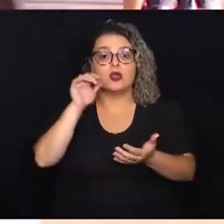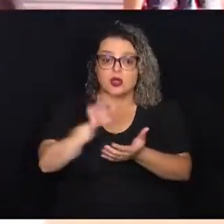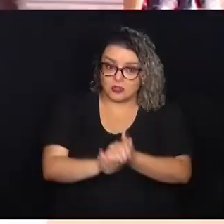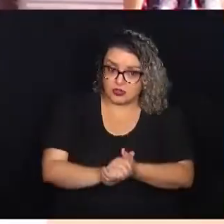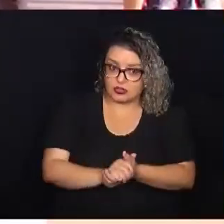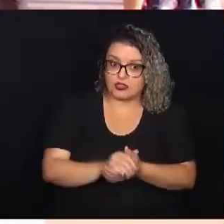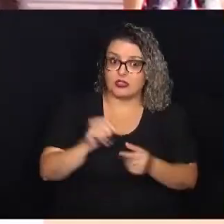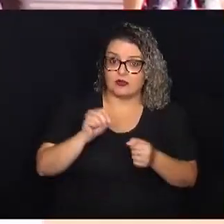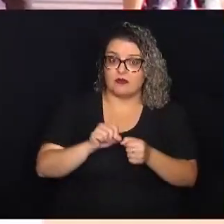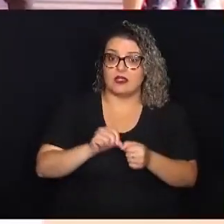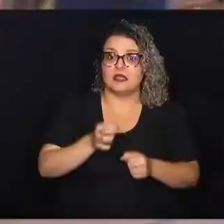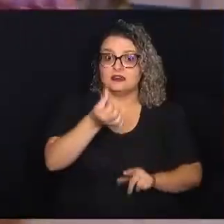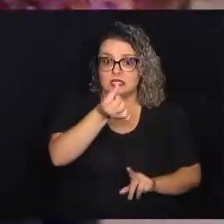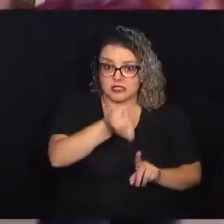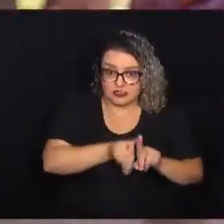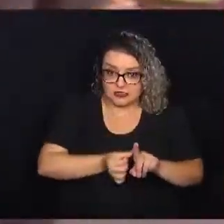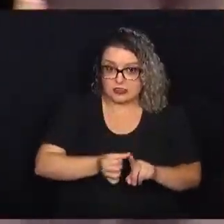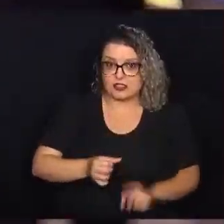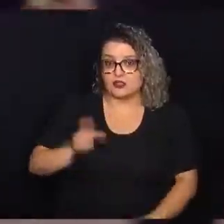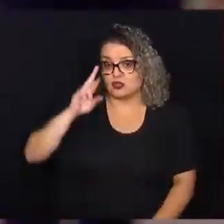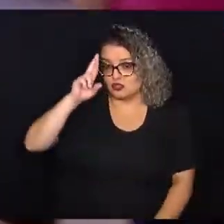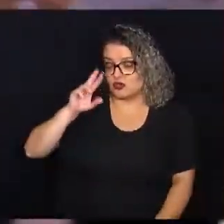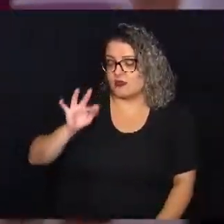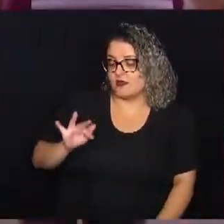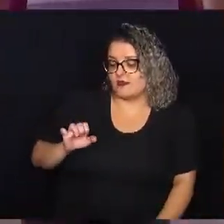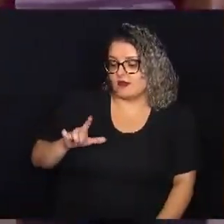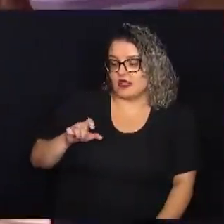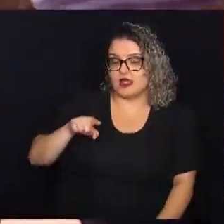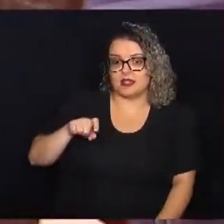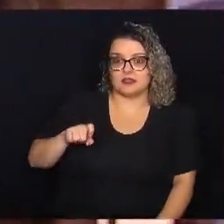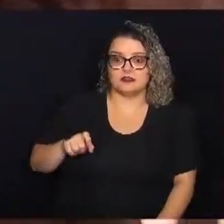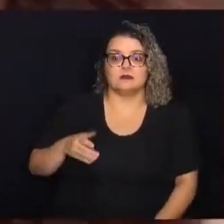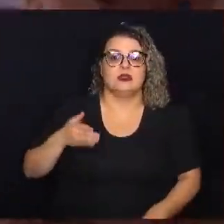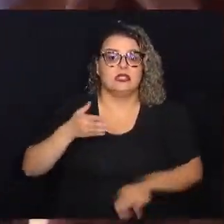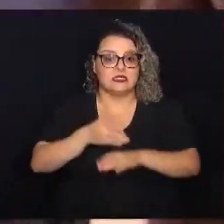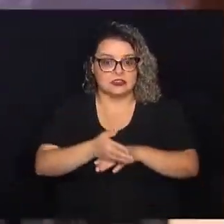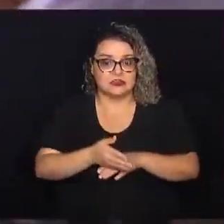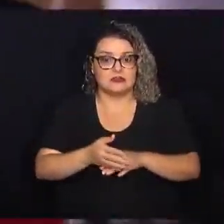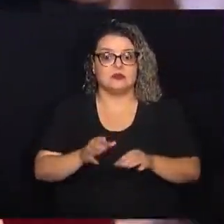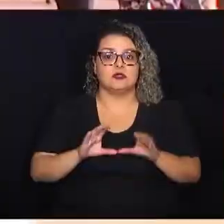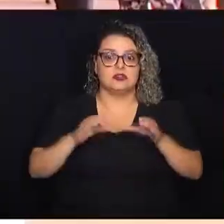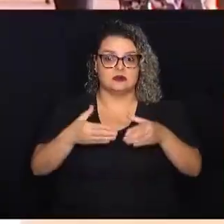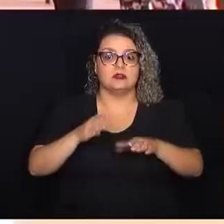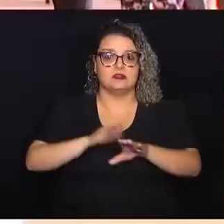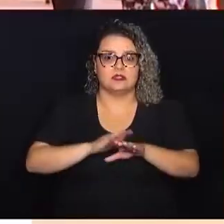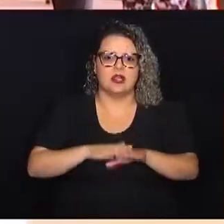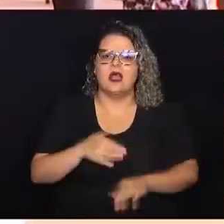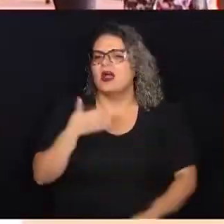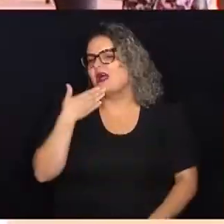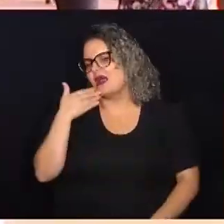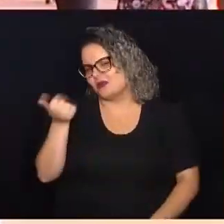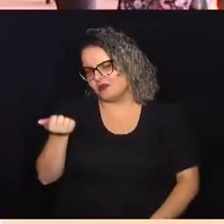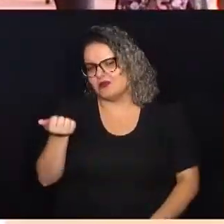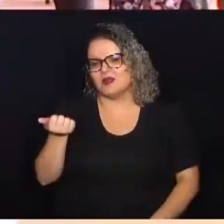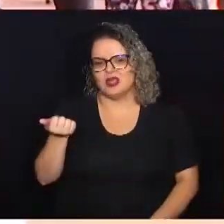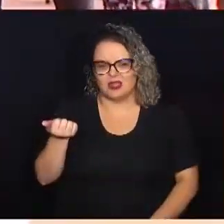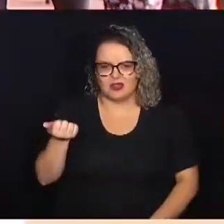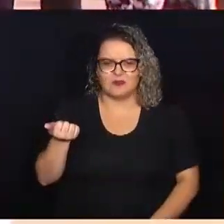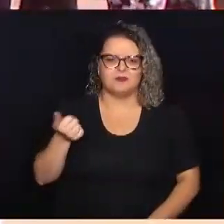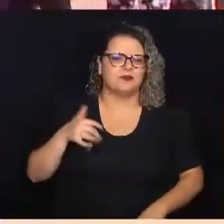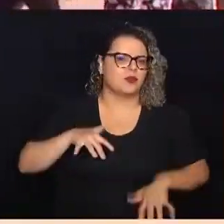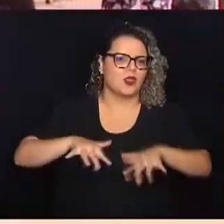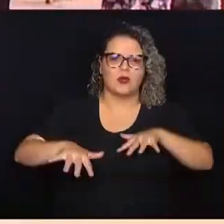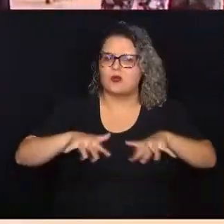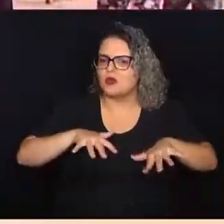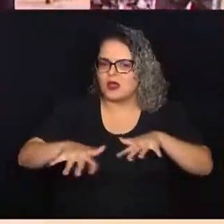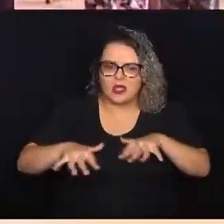fazem seis meses que o seu Félix participa das atividades com o grupo. A saúde melhorou, em termos de movimentação,